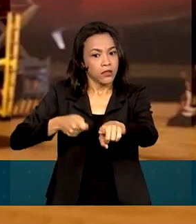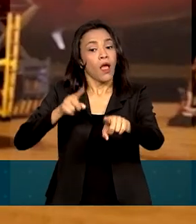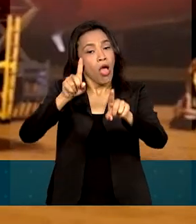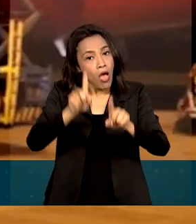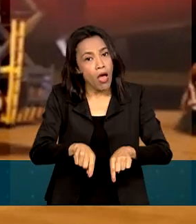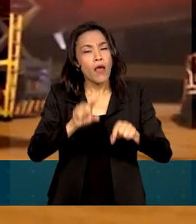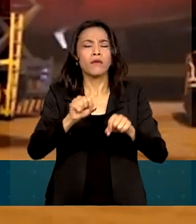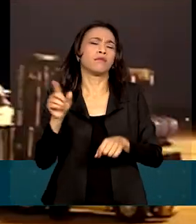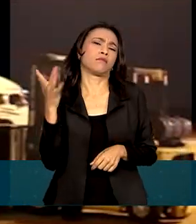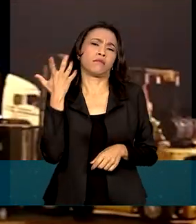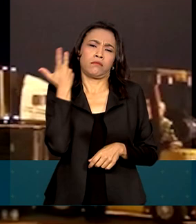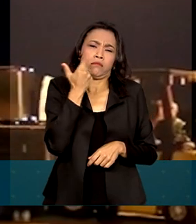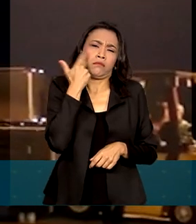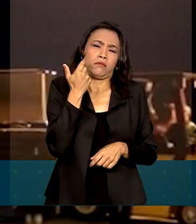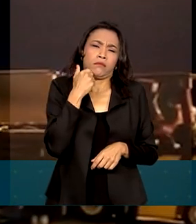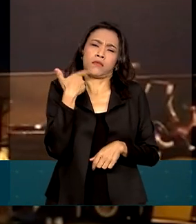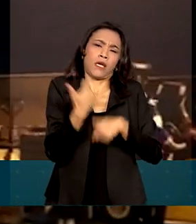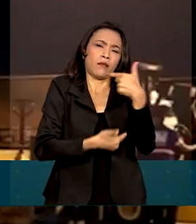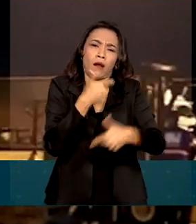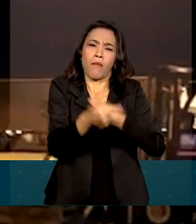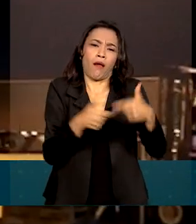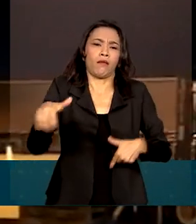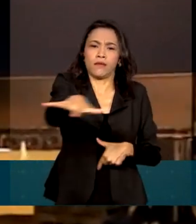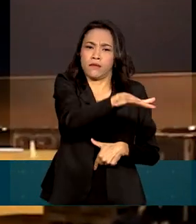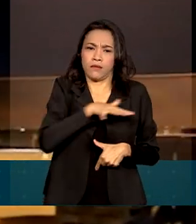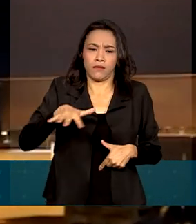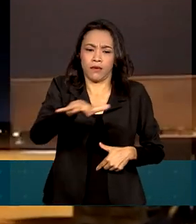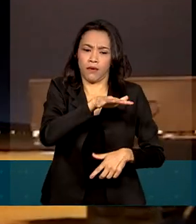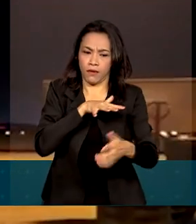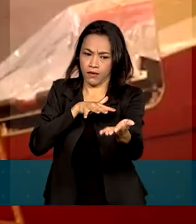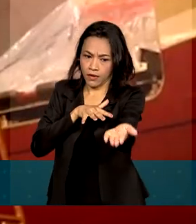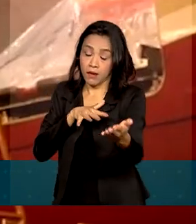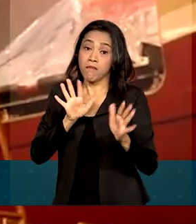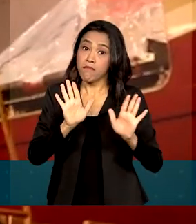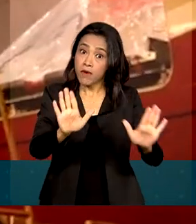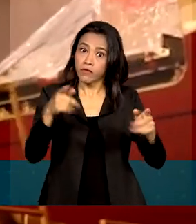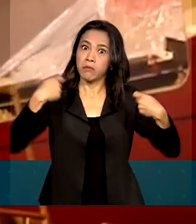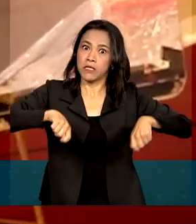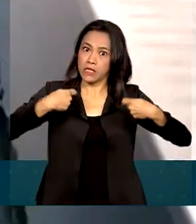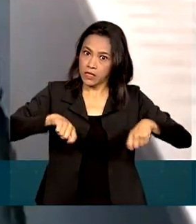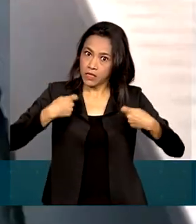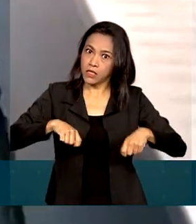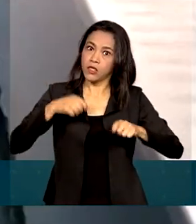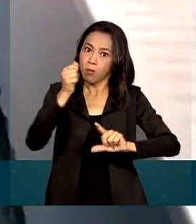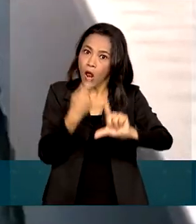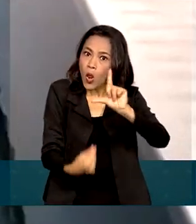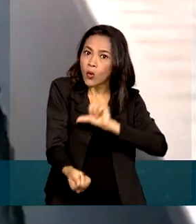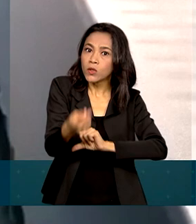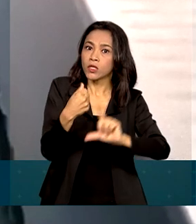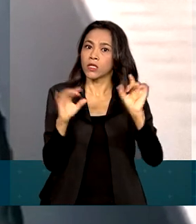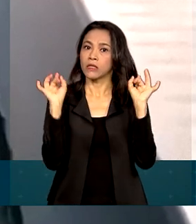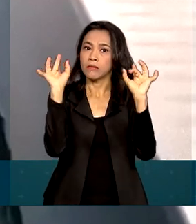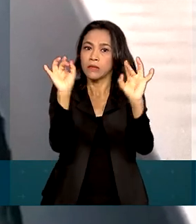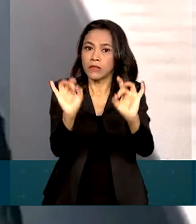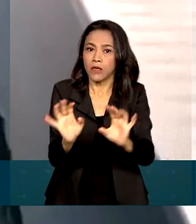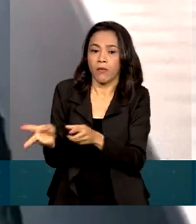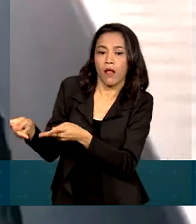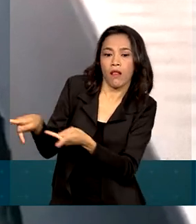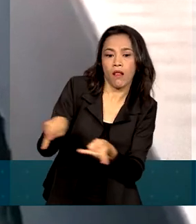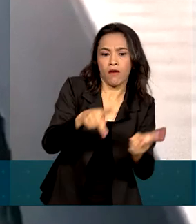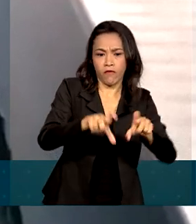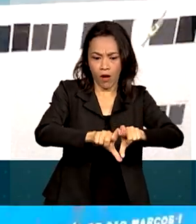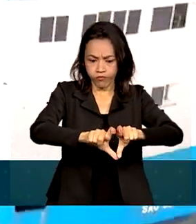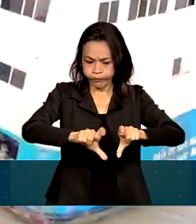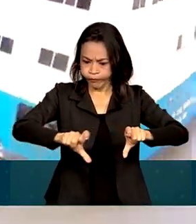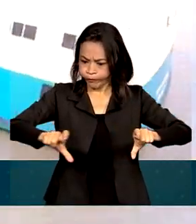parte do dia a dia de quem trabalha no setor, mas foi preciso uma logística especial para o transporte de um